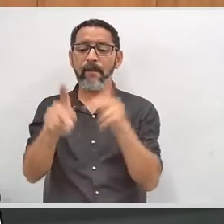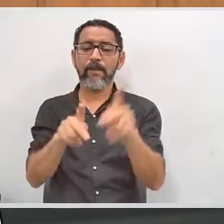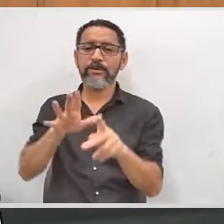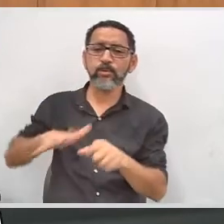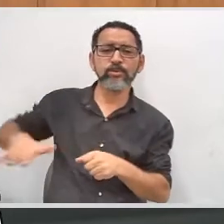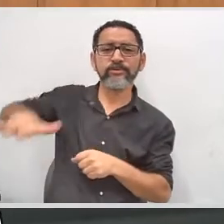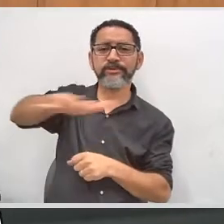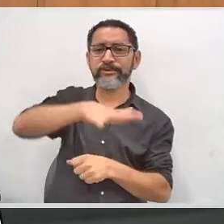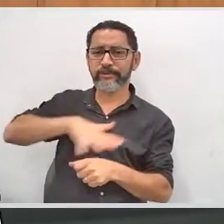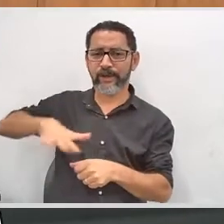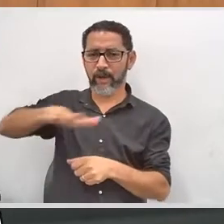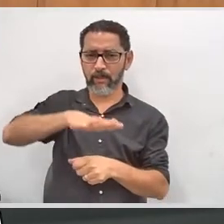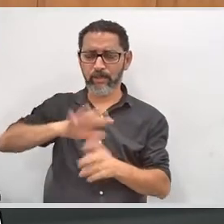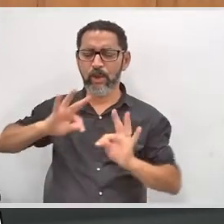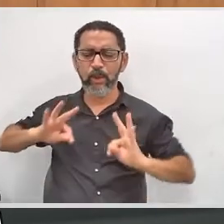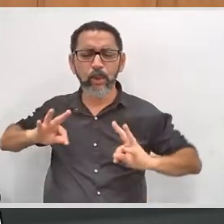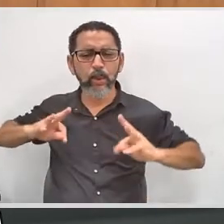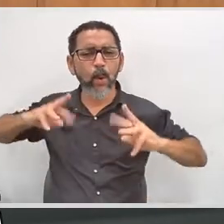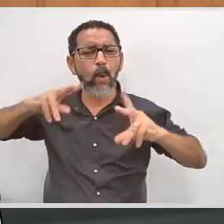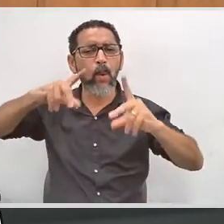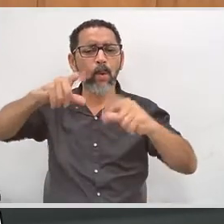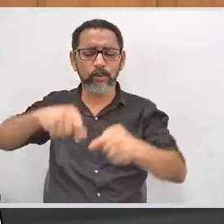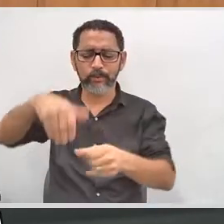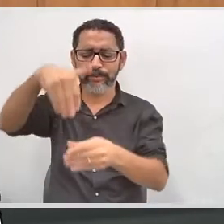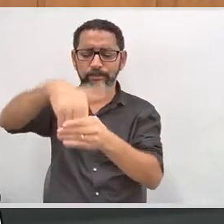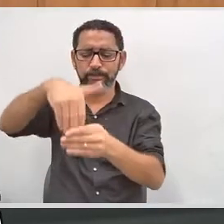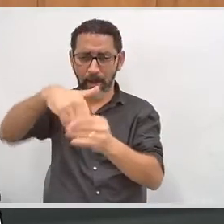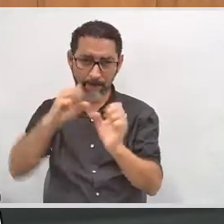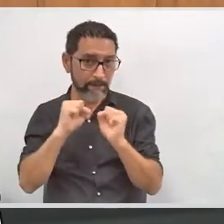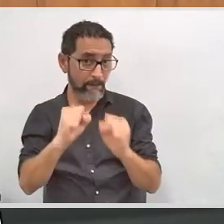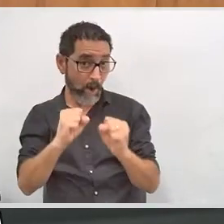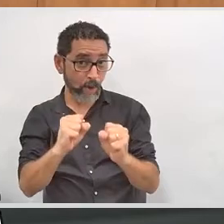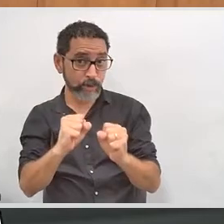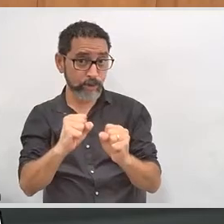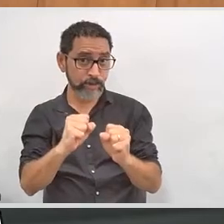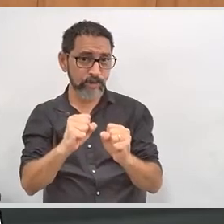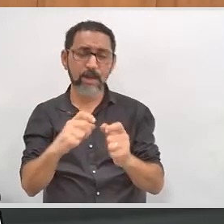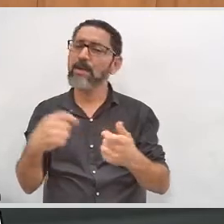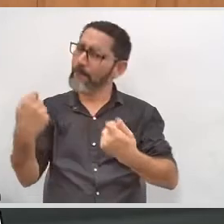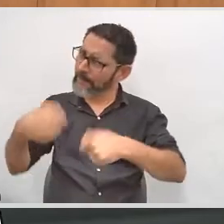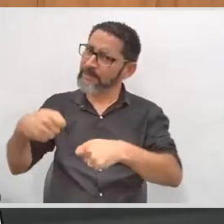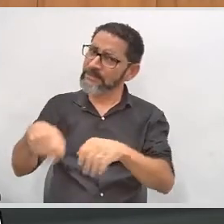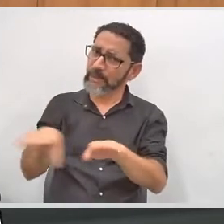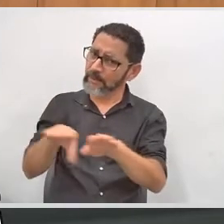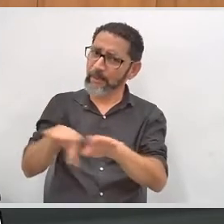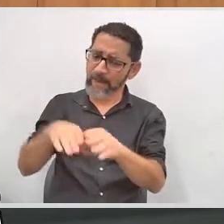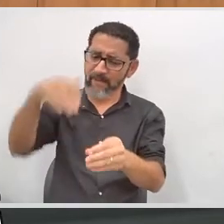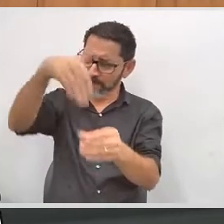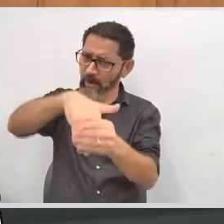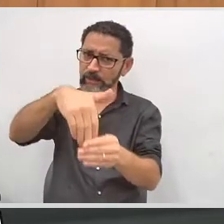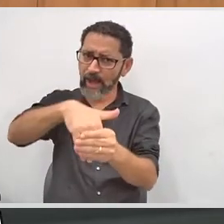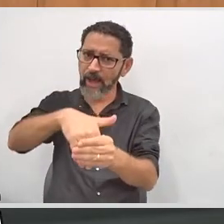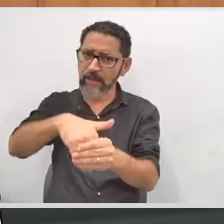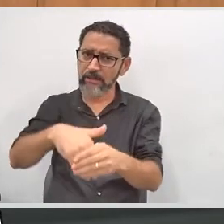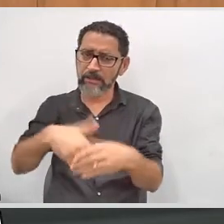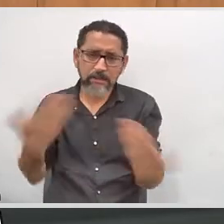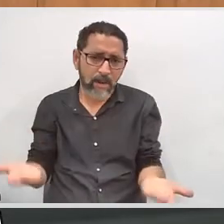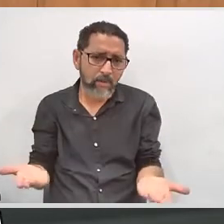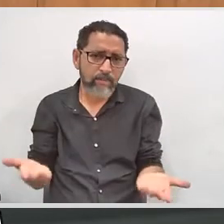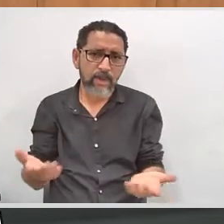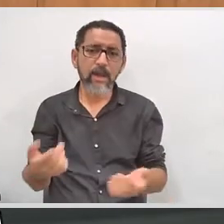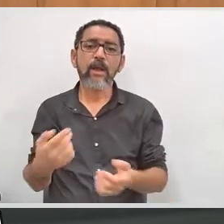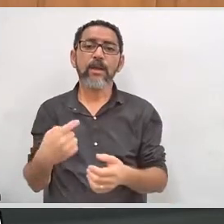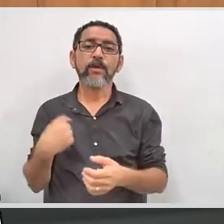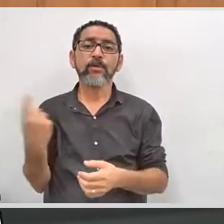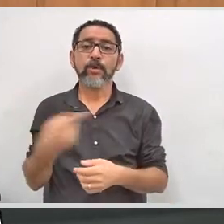Nichos, eu digo o seguinte, todos os eleitores que podem votar, eles têm que votar. É isso que a Justiça Eleitoral quer, é isso que nós estamos